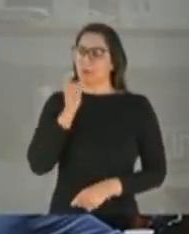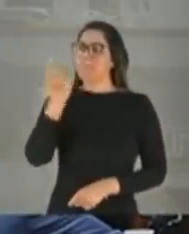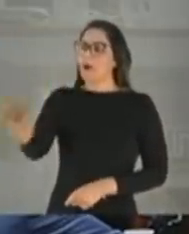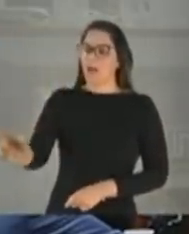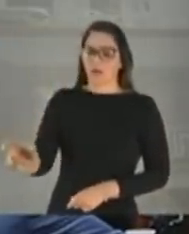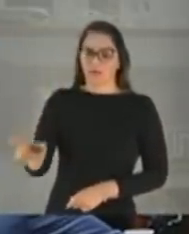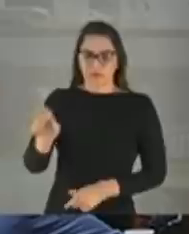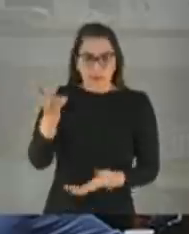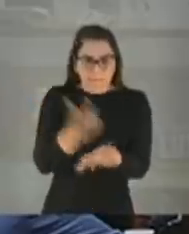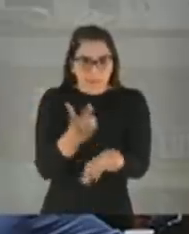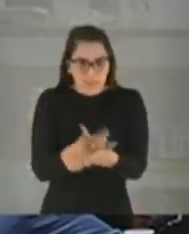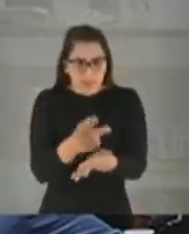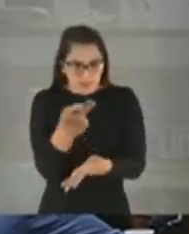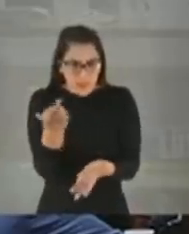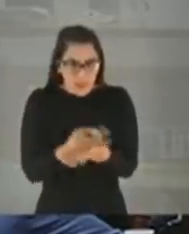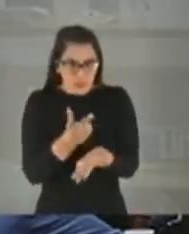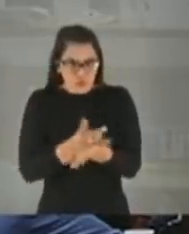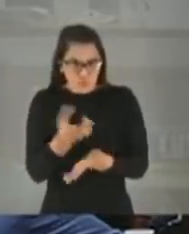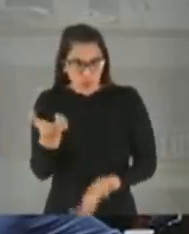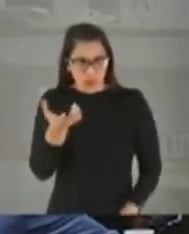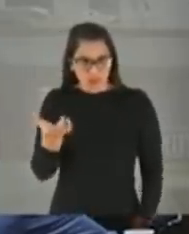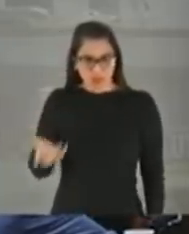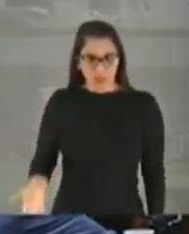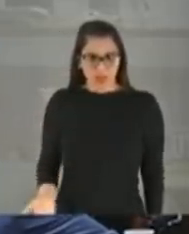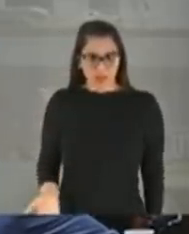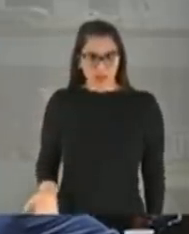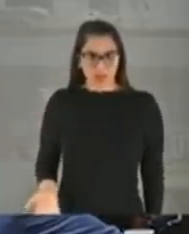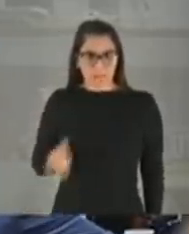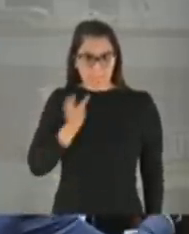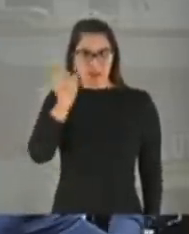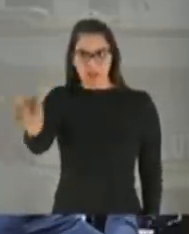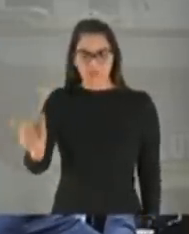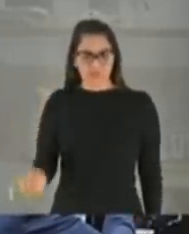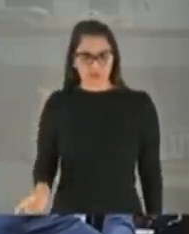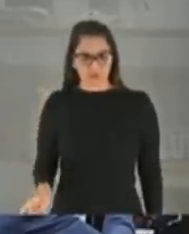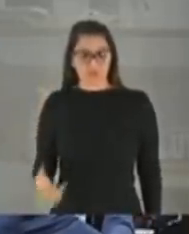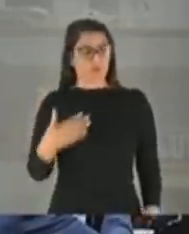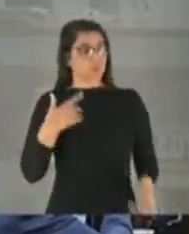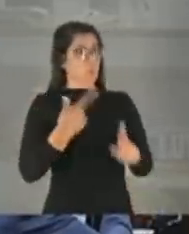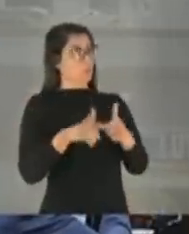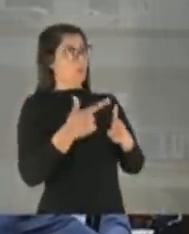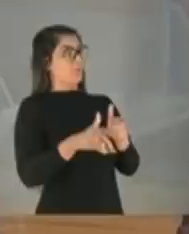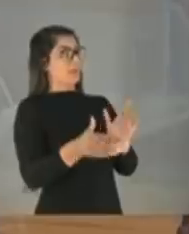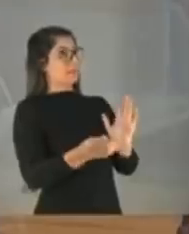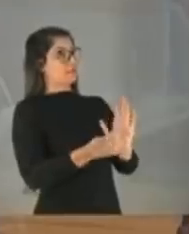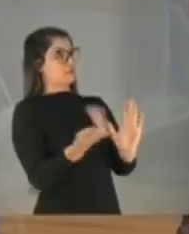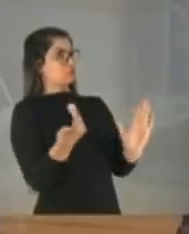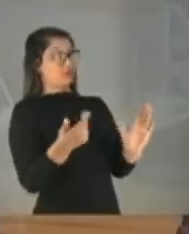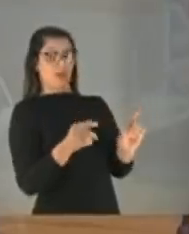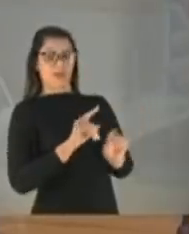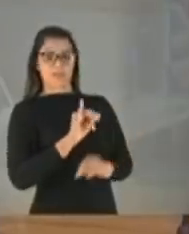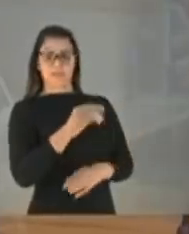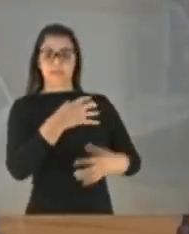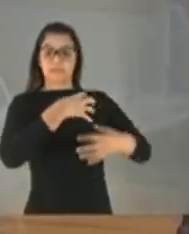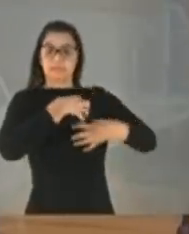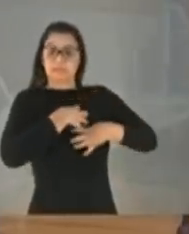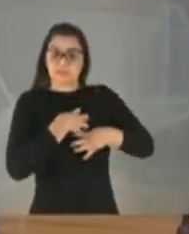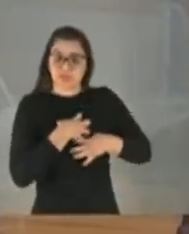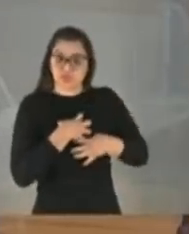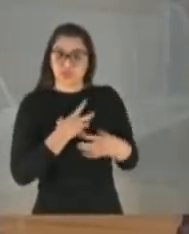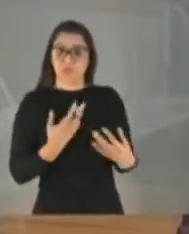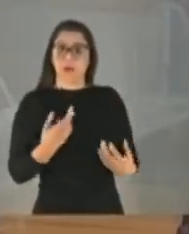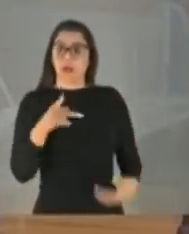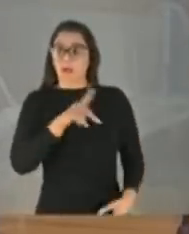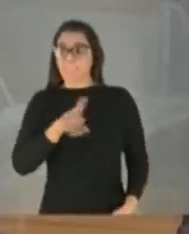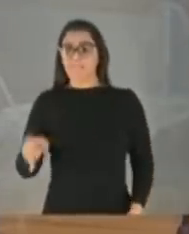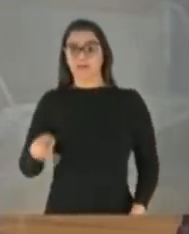Qual? O senhor quer manter? O quer manter o termo com o senhor chamou os senadores? assim, não tenho problema nenhum em retirar se alguém se sentiu ofendido. Não, a presidência tem ser